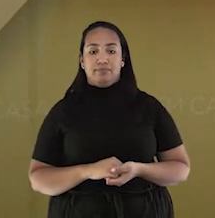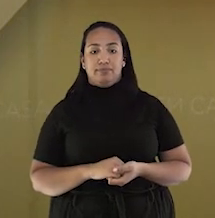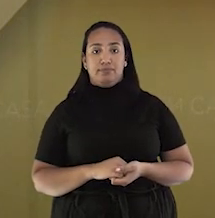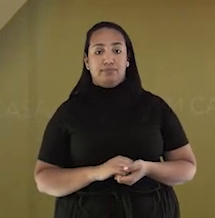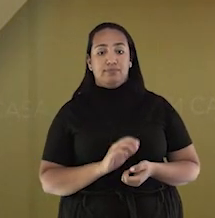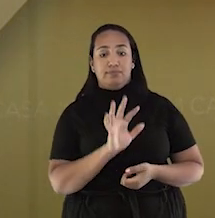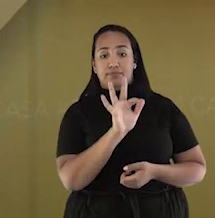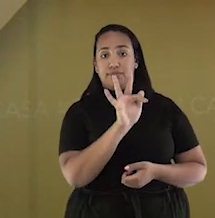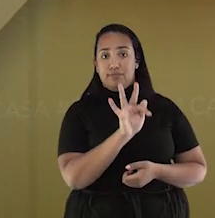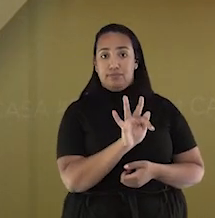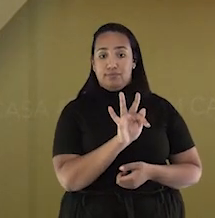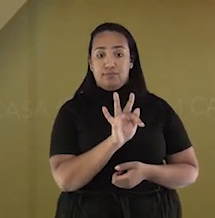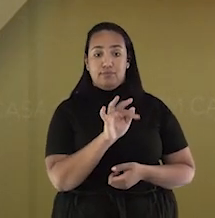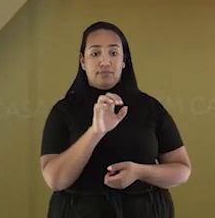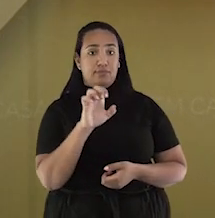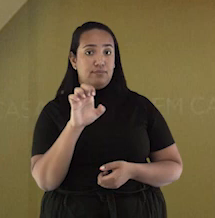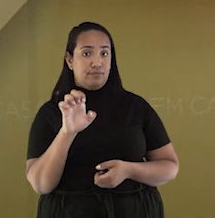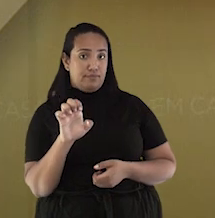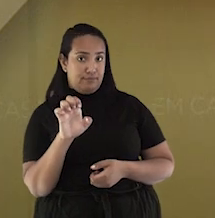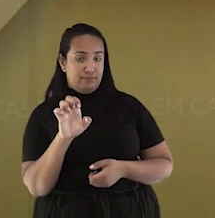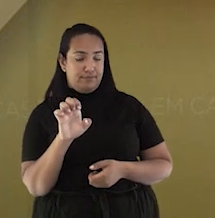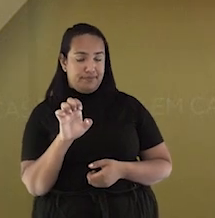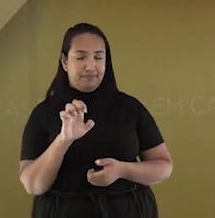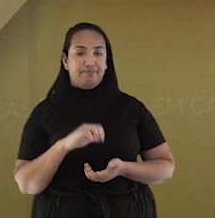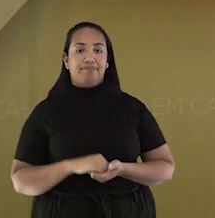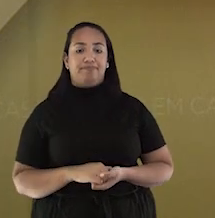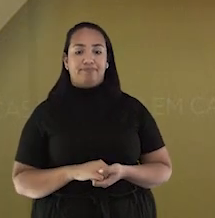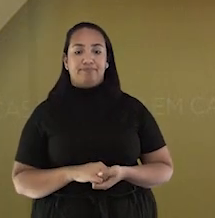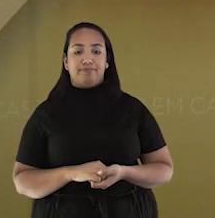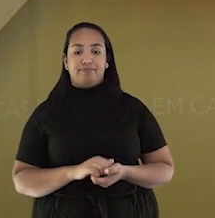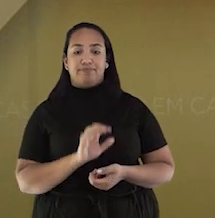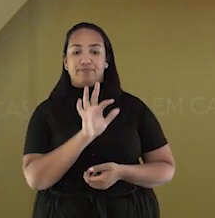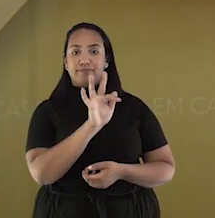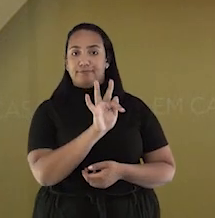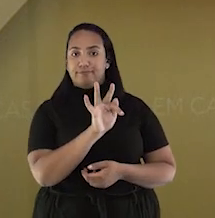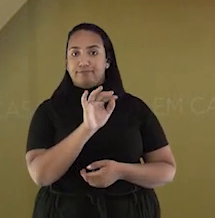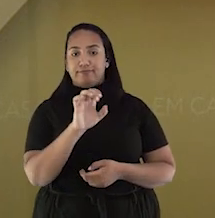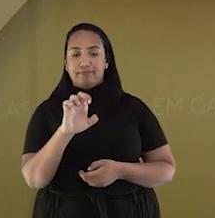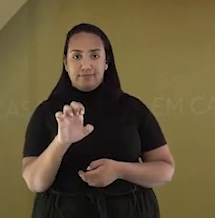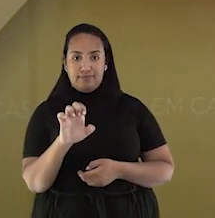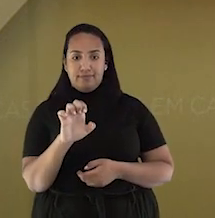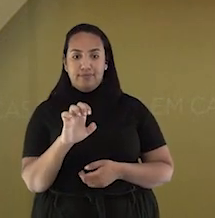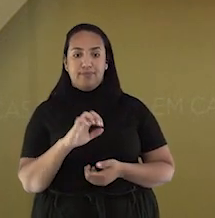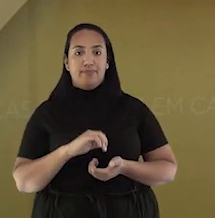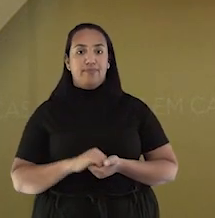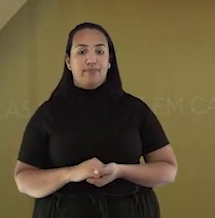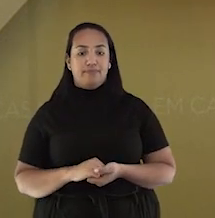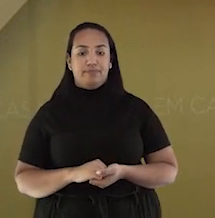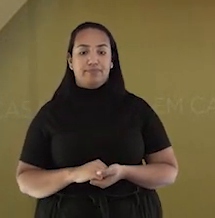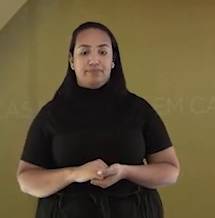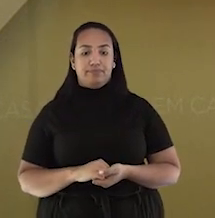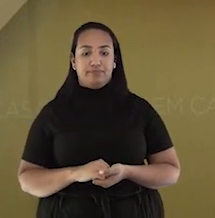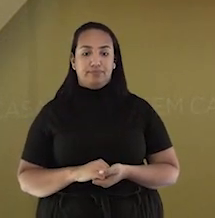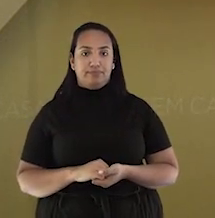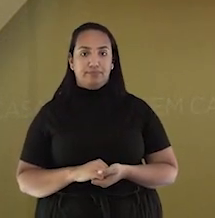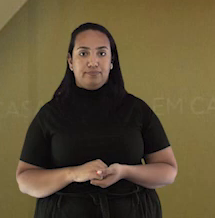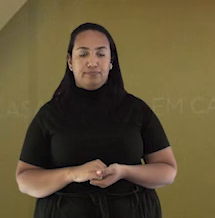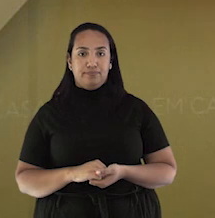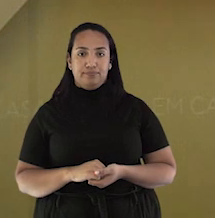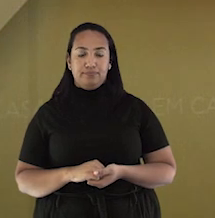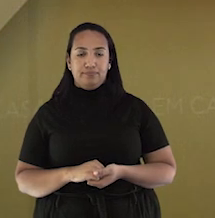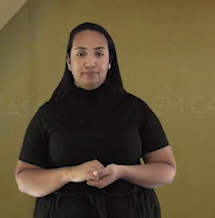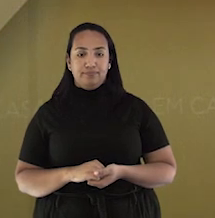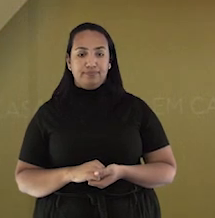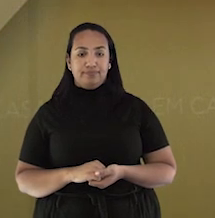Já o F com a letra E, fica C. C. Um pouquinho aberto.